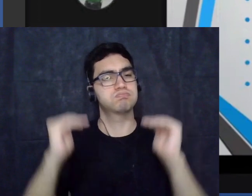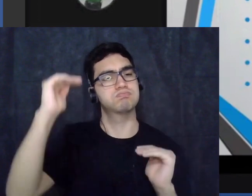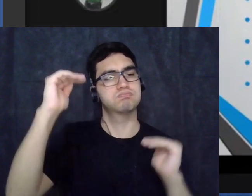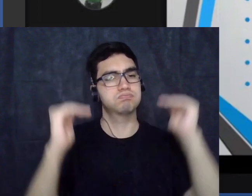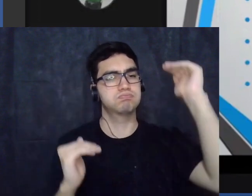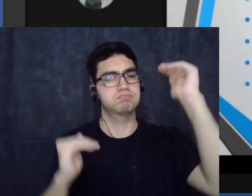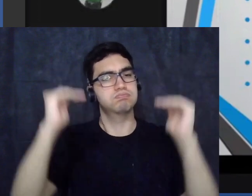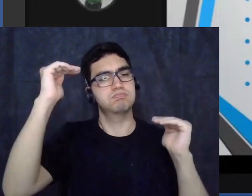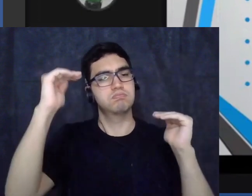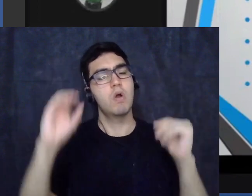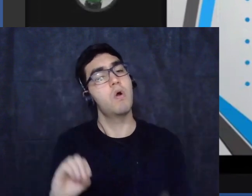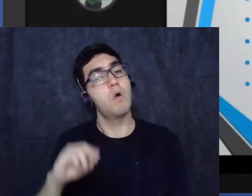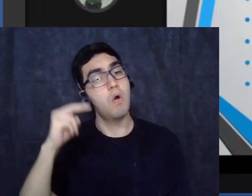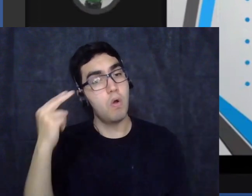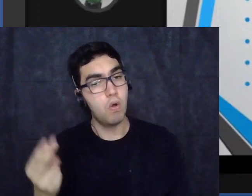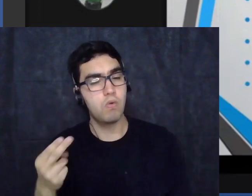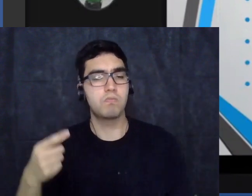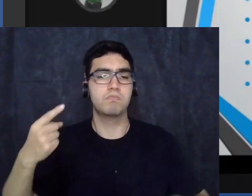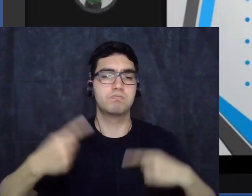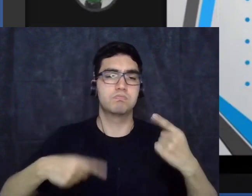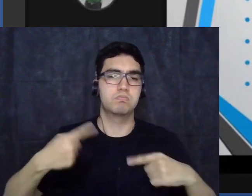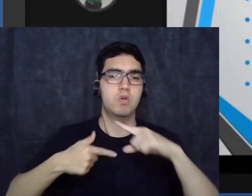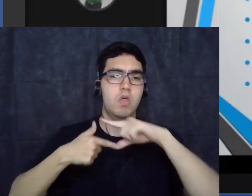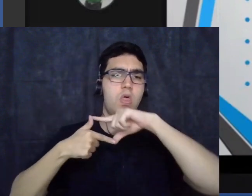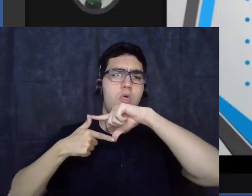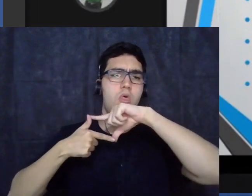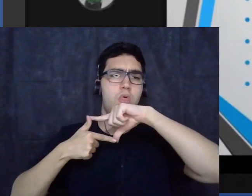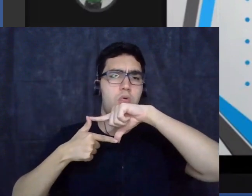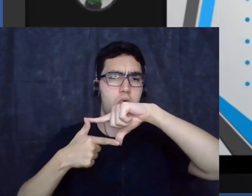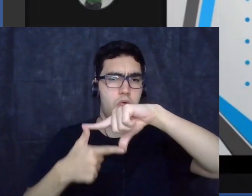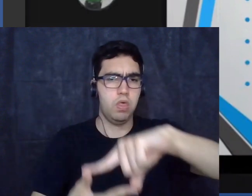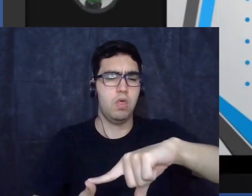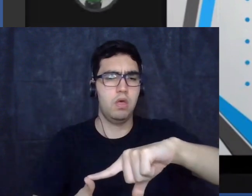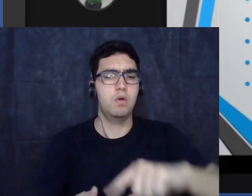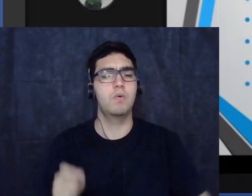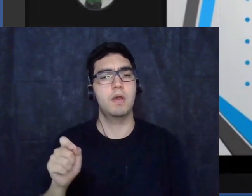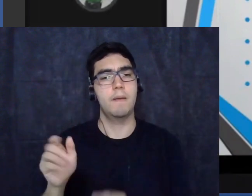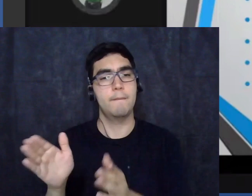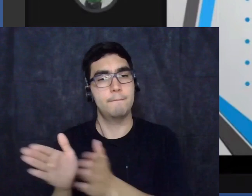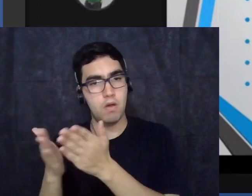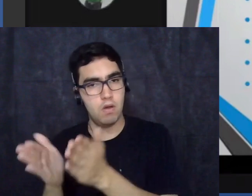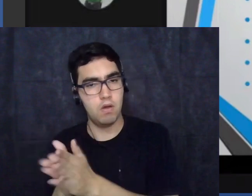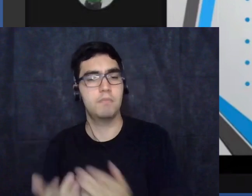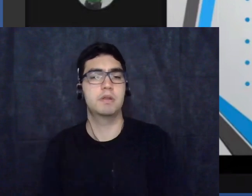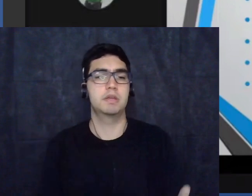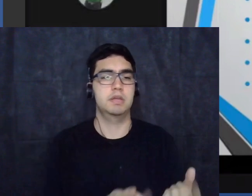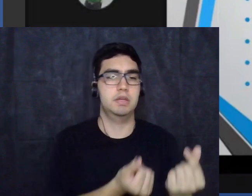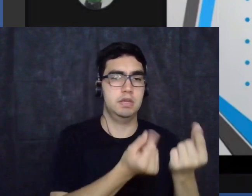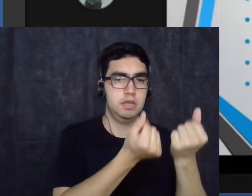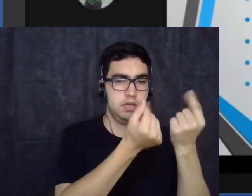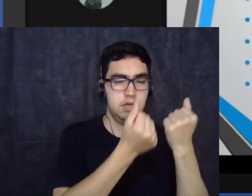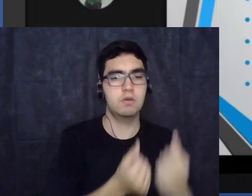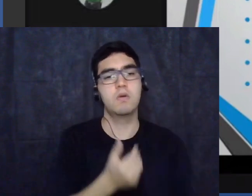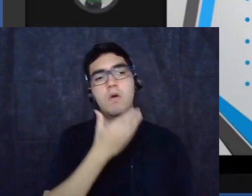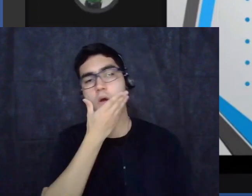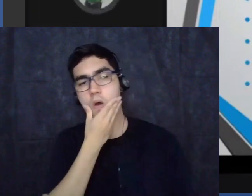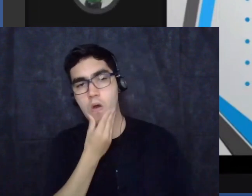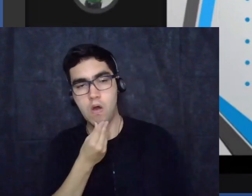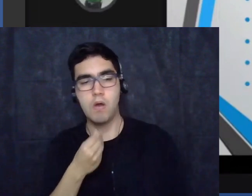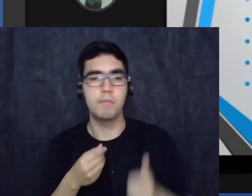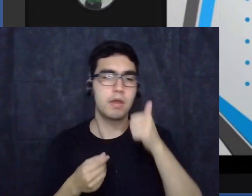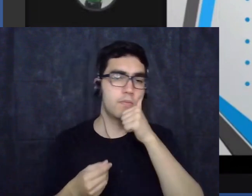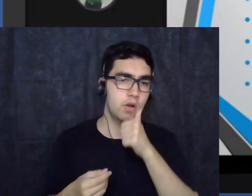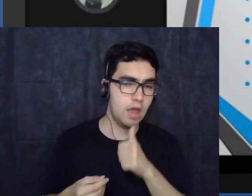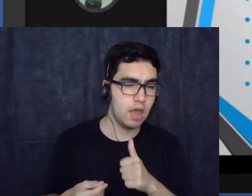aquele discurso conservador da relação pobre rico homem mulher ou